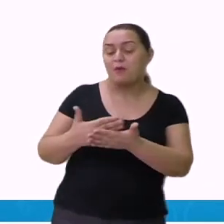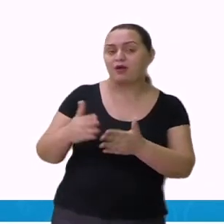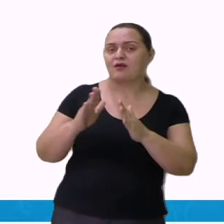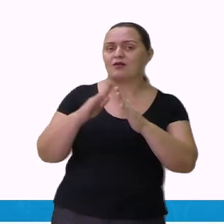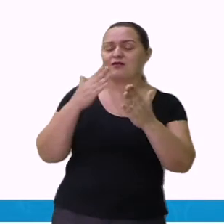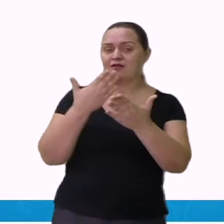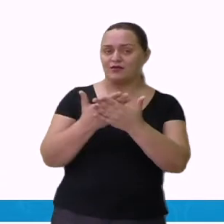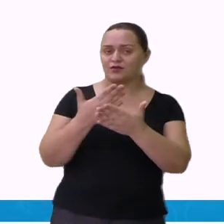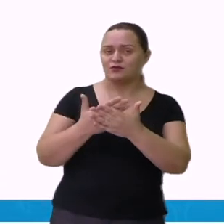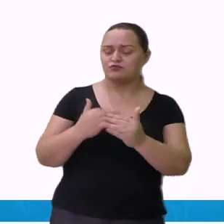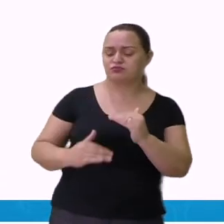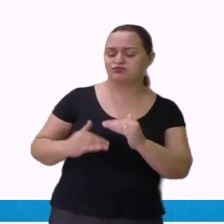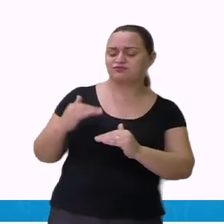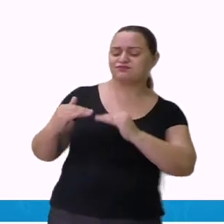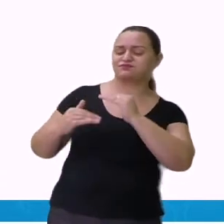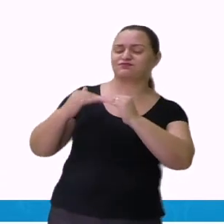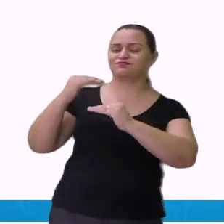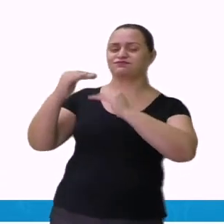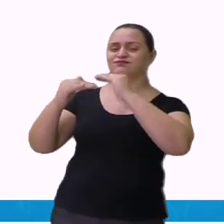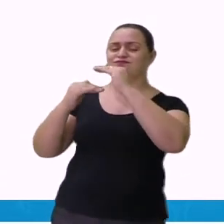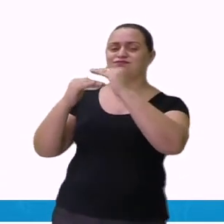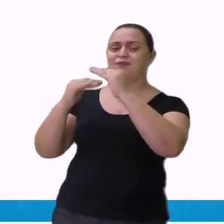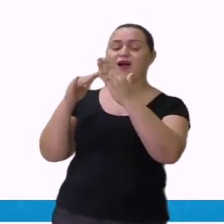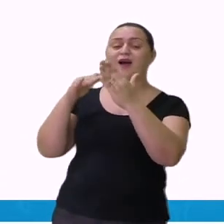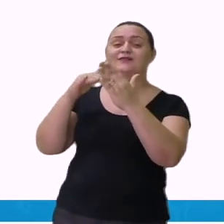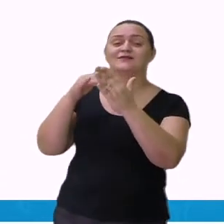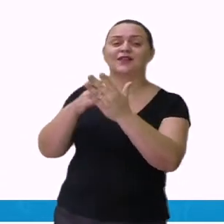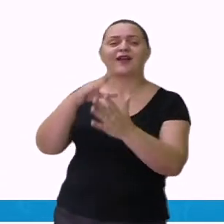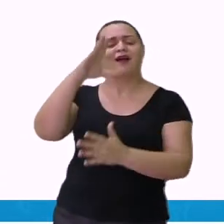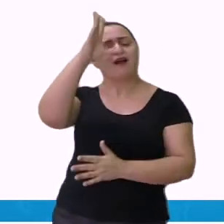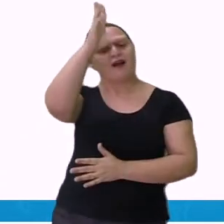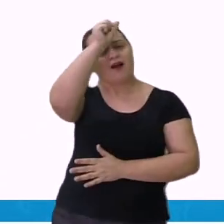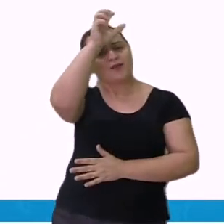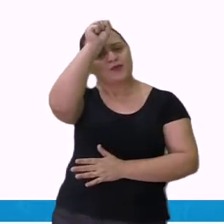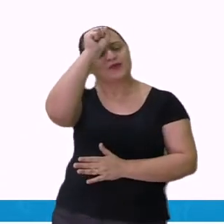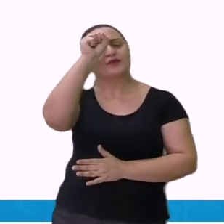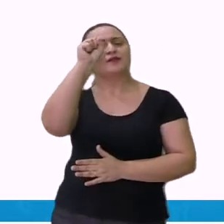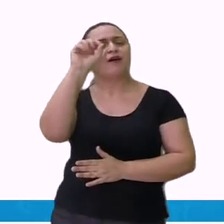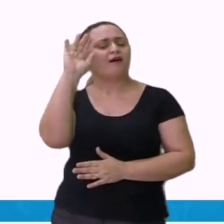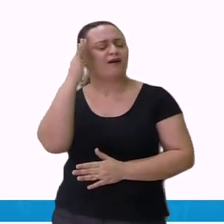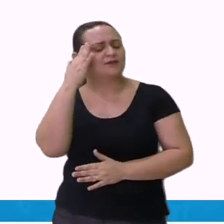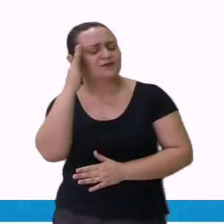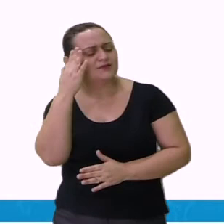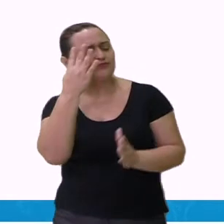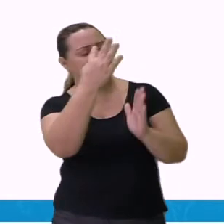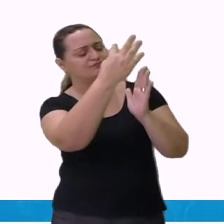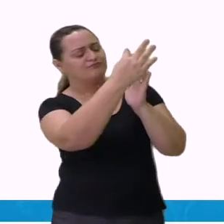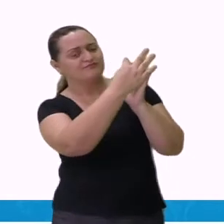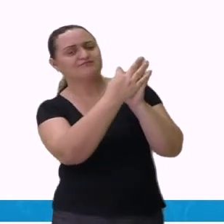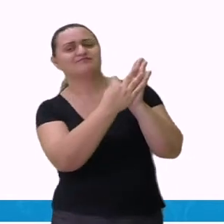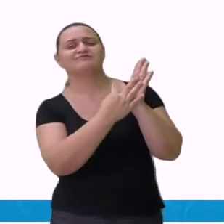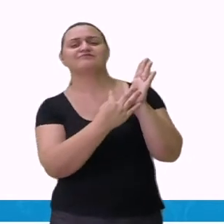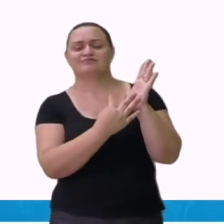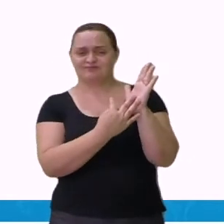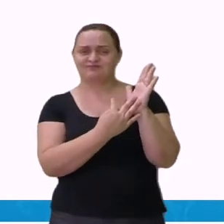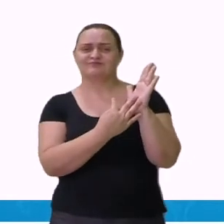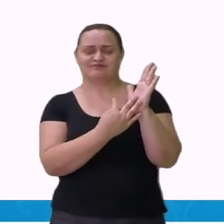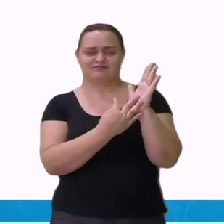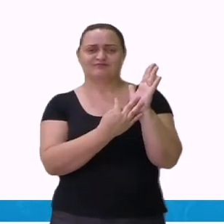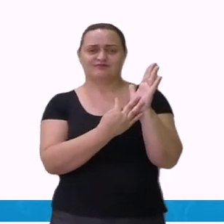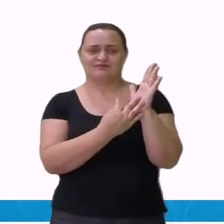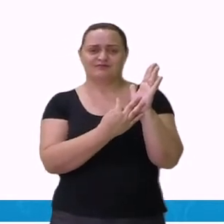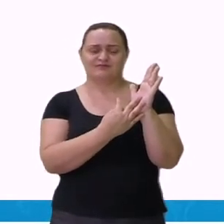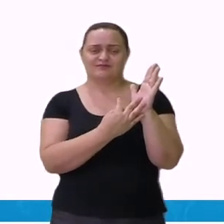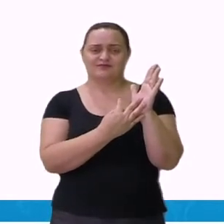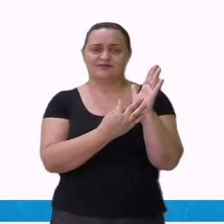da escrita e da interpretação. Aspectos que são o fio condutor para o desenvolvimento e